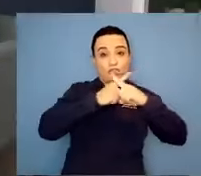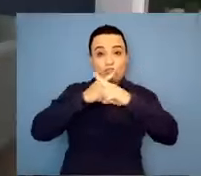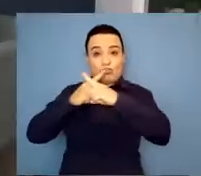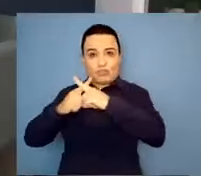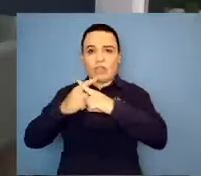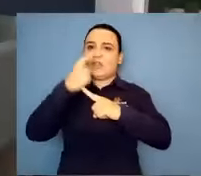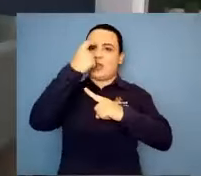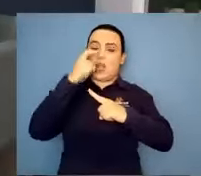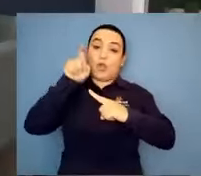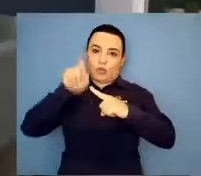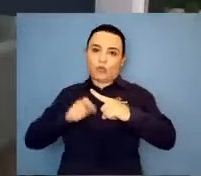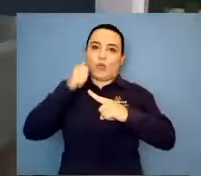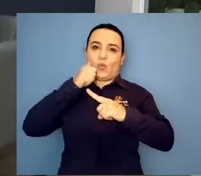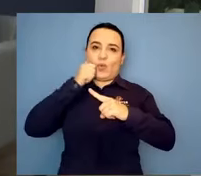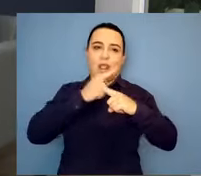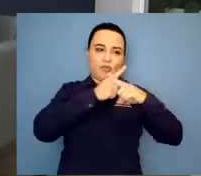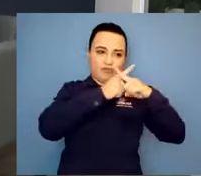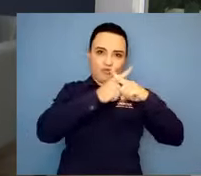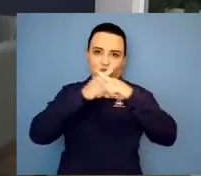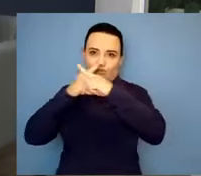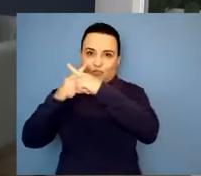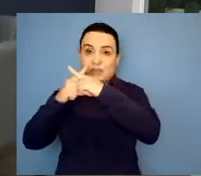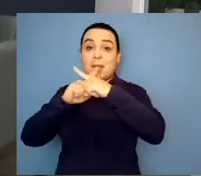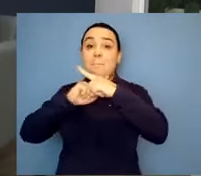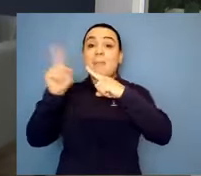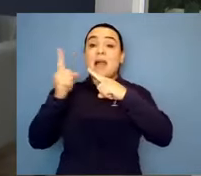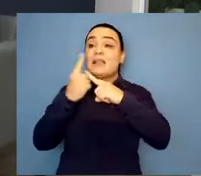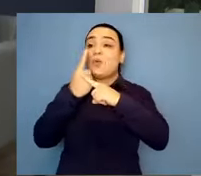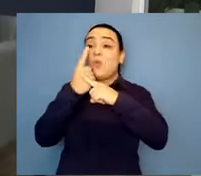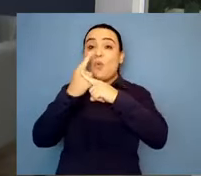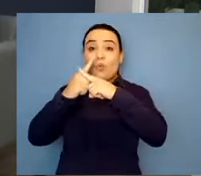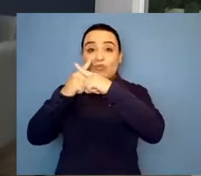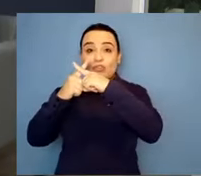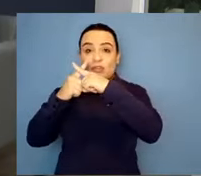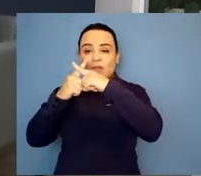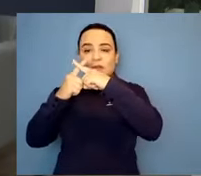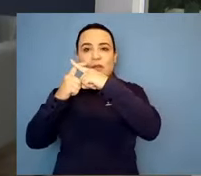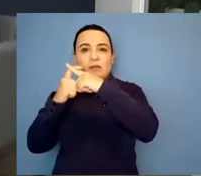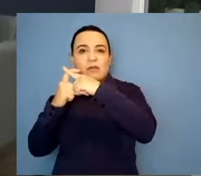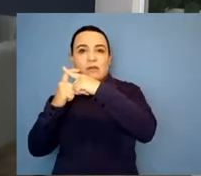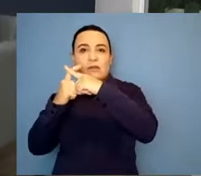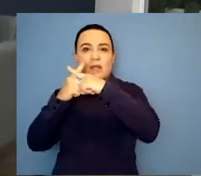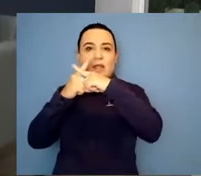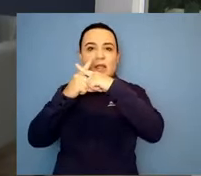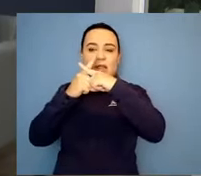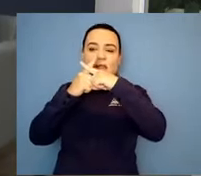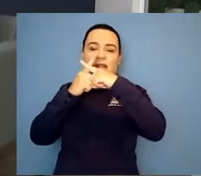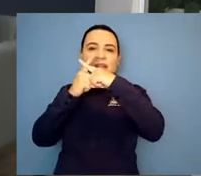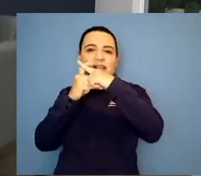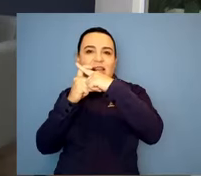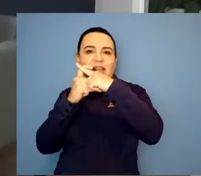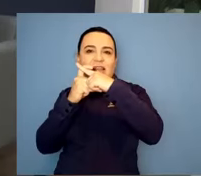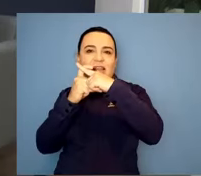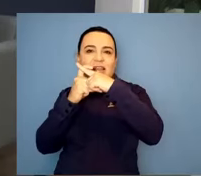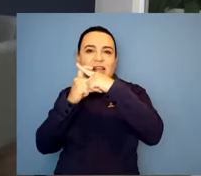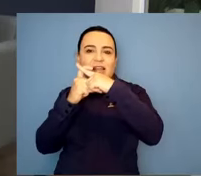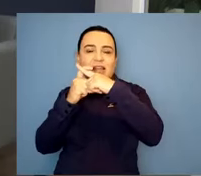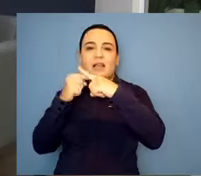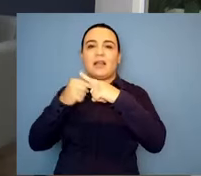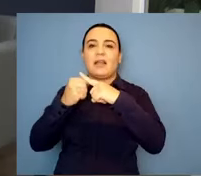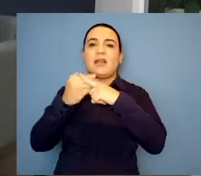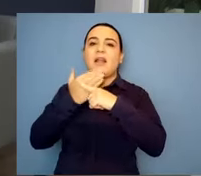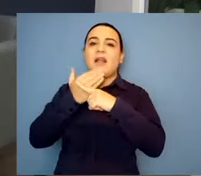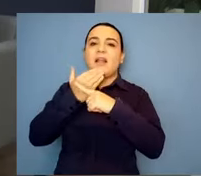Desconhecia totalmente. Desconhecia completamente. Então, foi lá na prática. E outra coisa muito importante, a